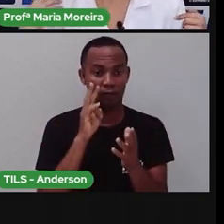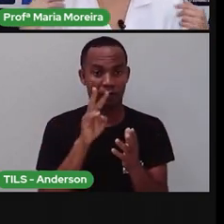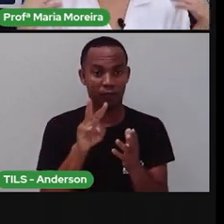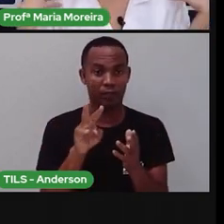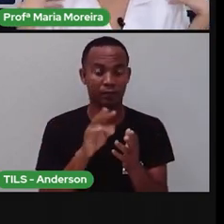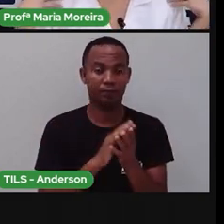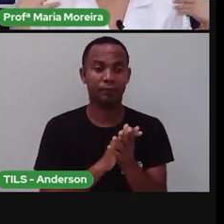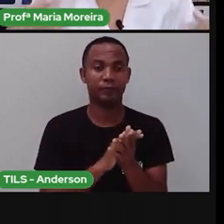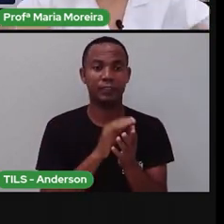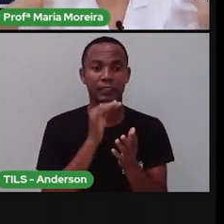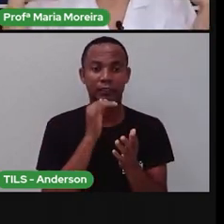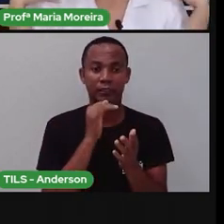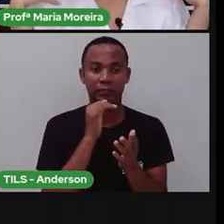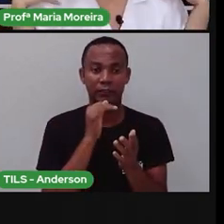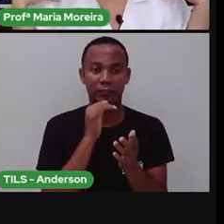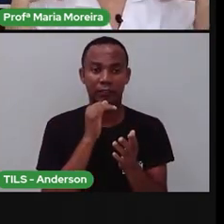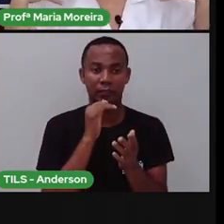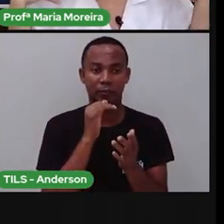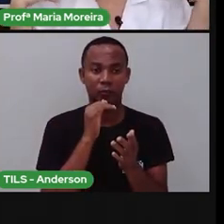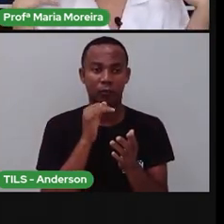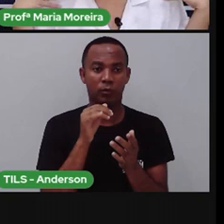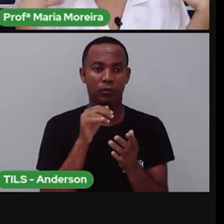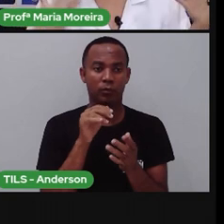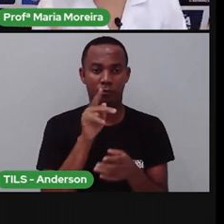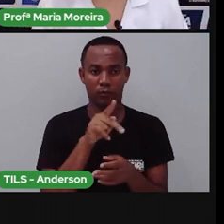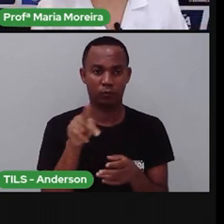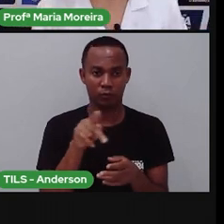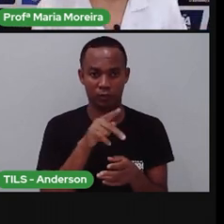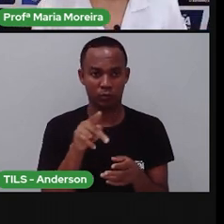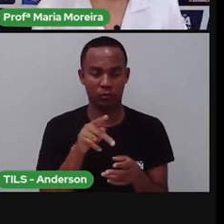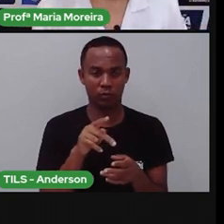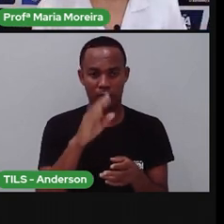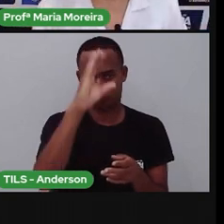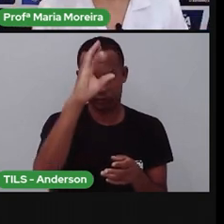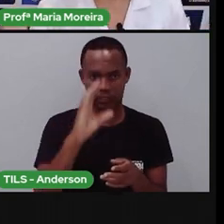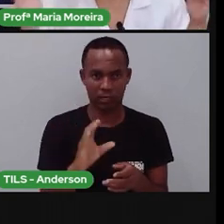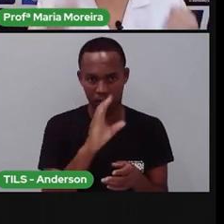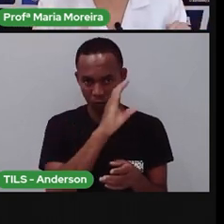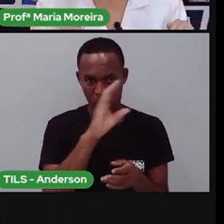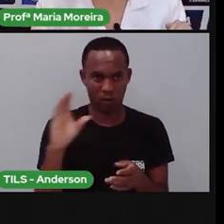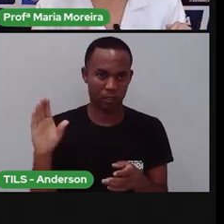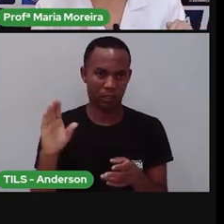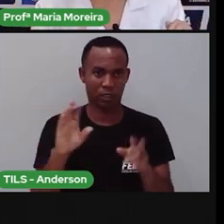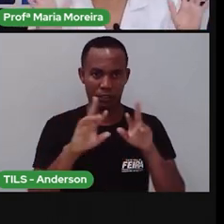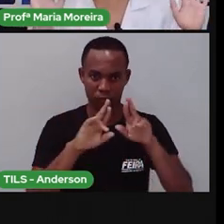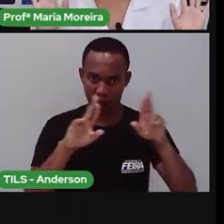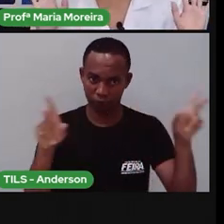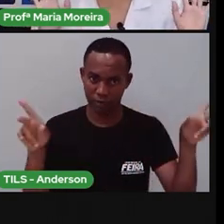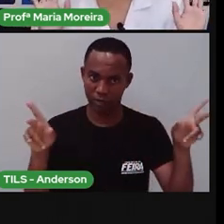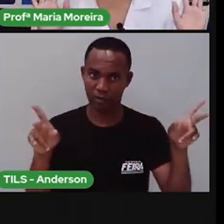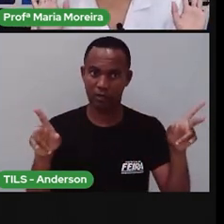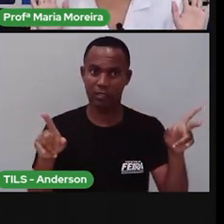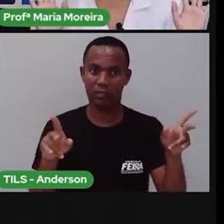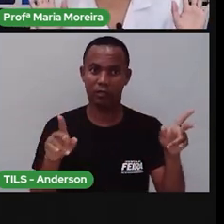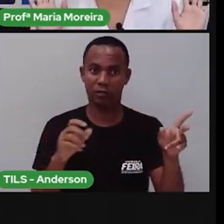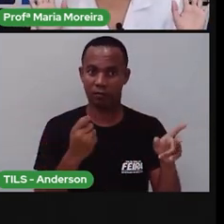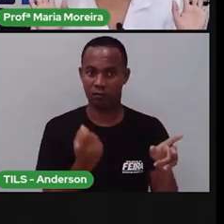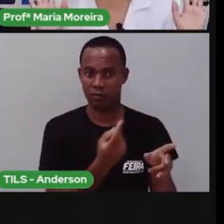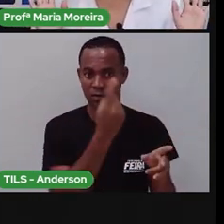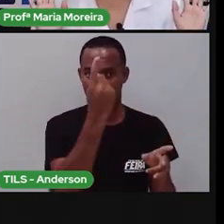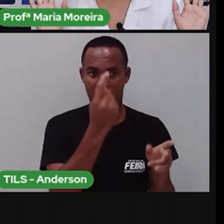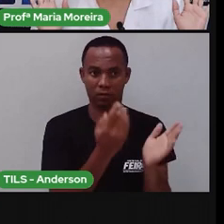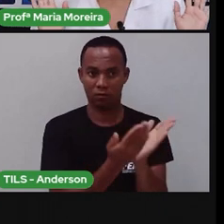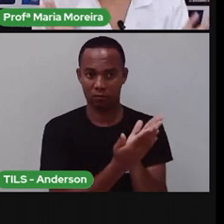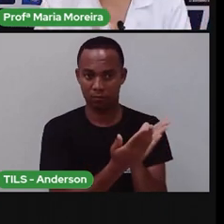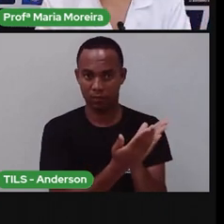As minhas, por exemplo, a Pró, se ela for católica, ela vai ter determinadas tradições. Anderson, se ele for evangélica, ele vai ter outras tradições na